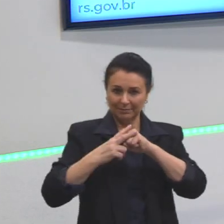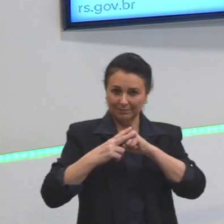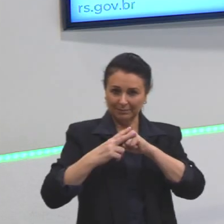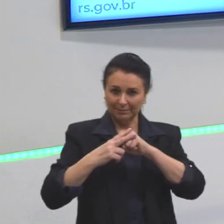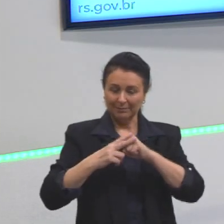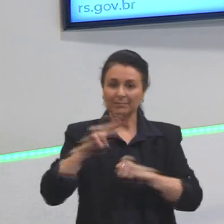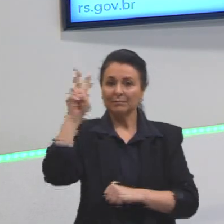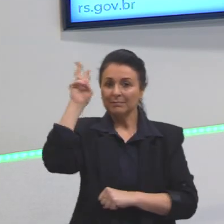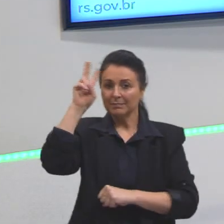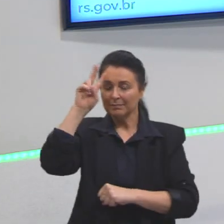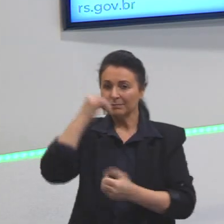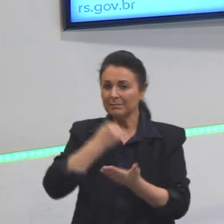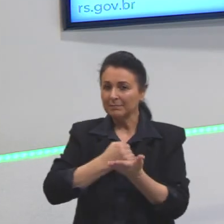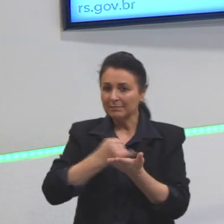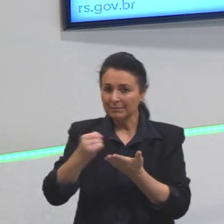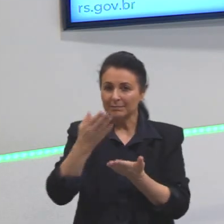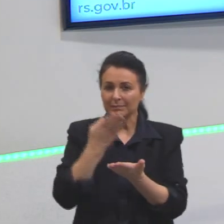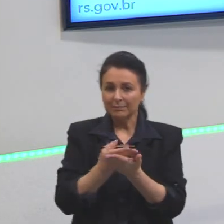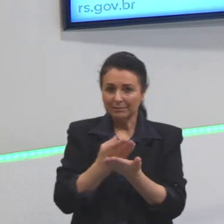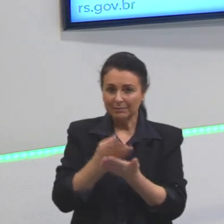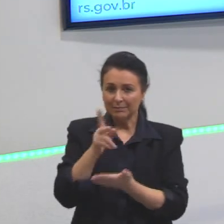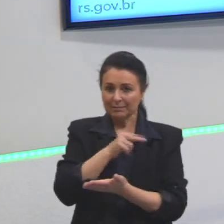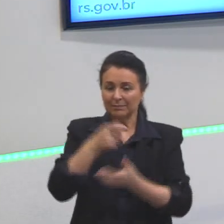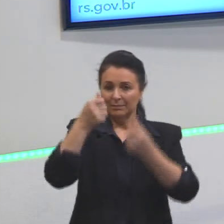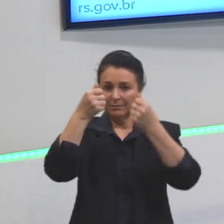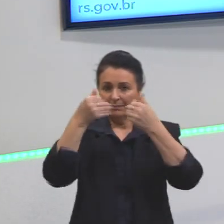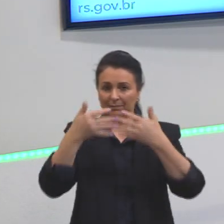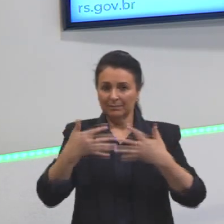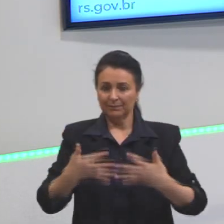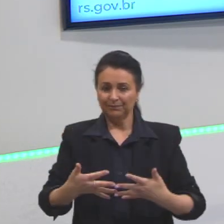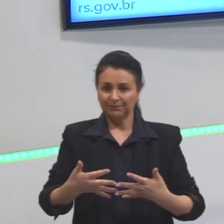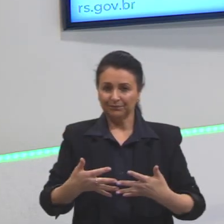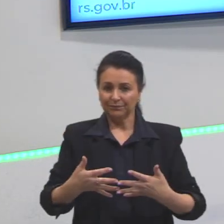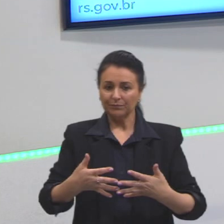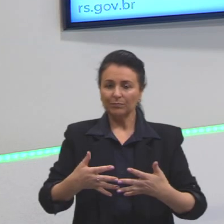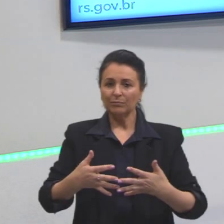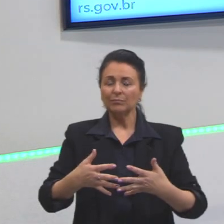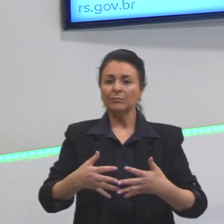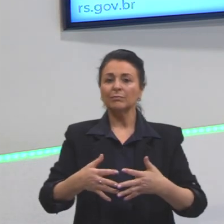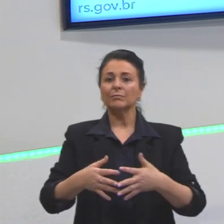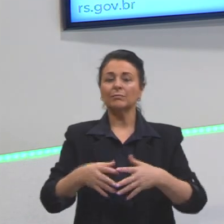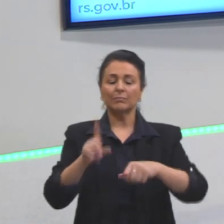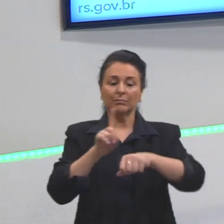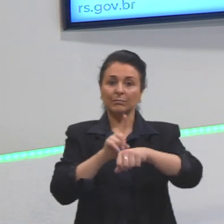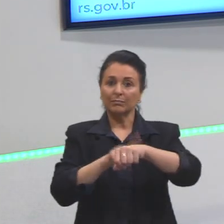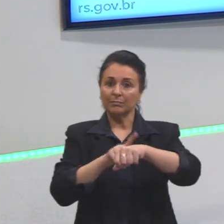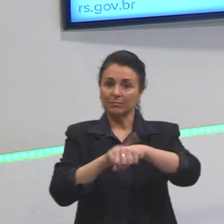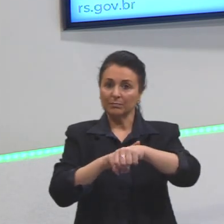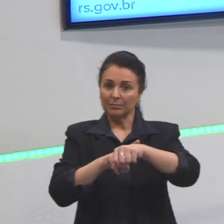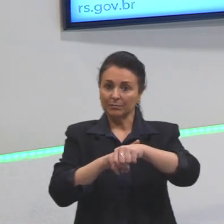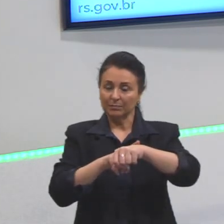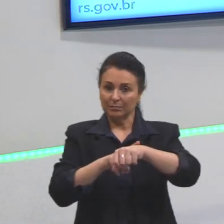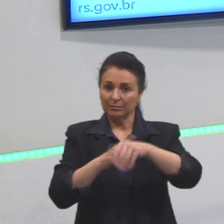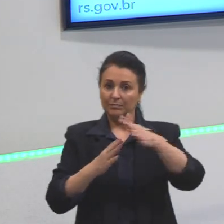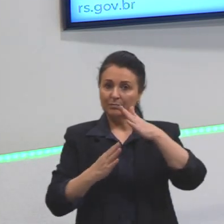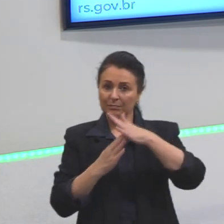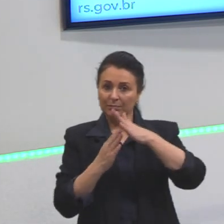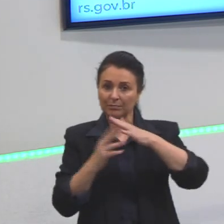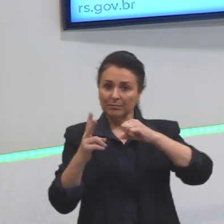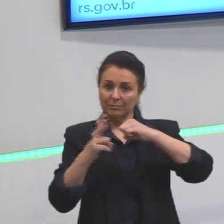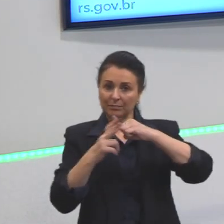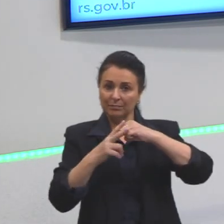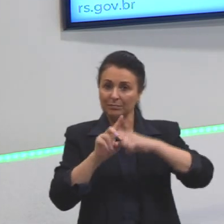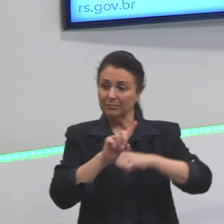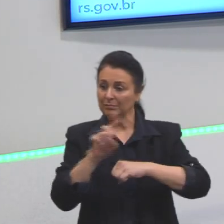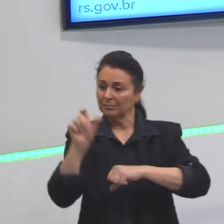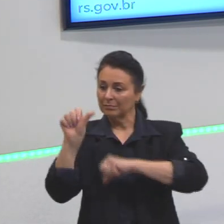Lembram que lá no início eu disse para vocês que o único tempo verbal que não modifica